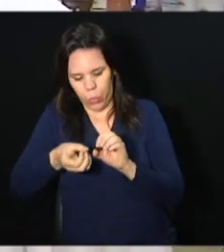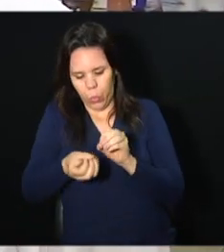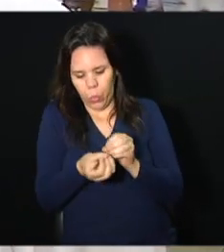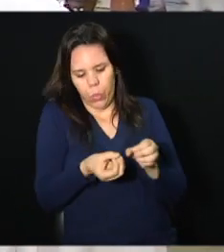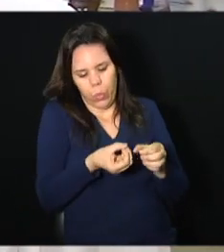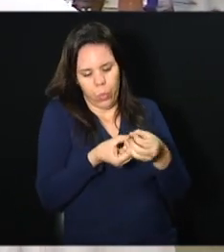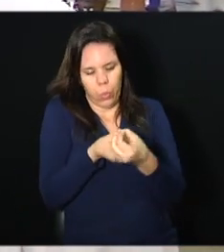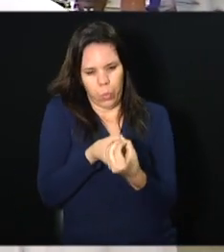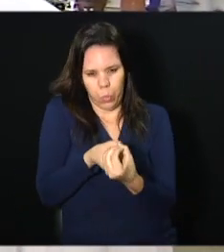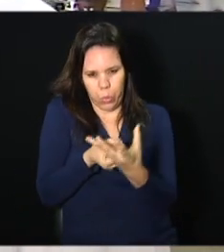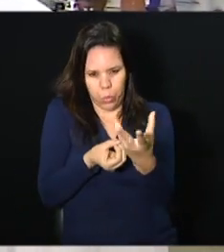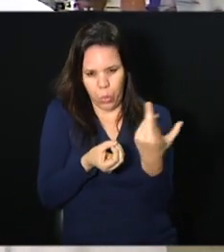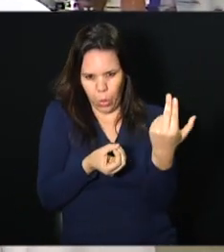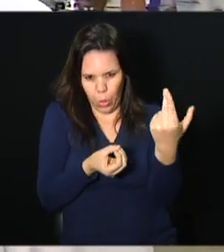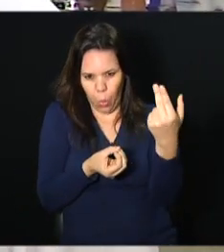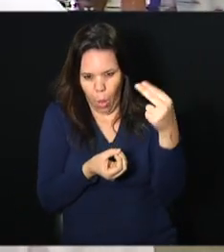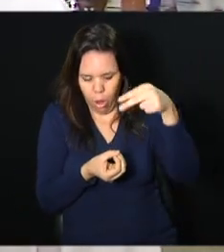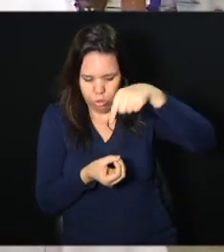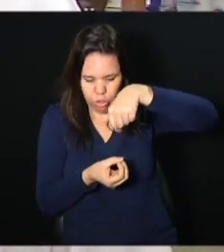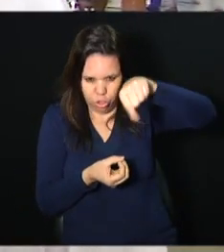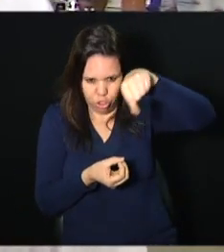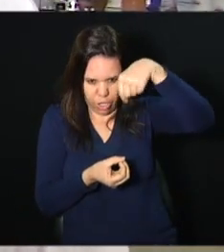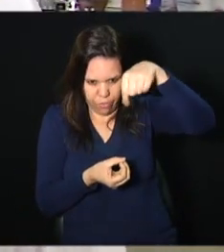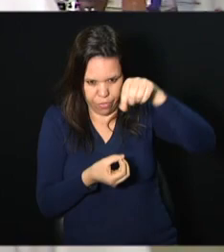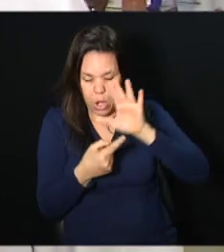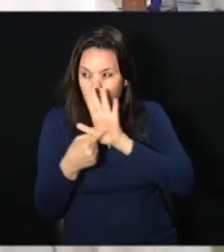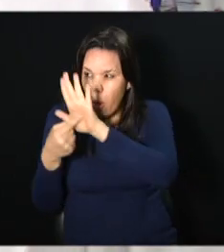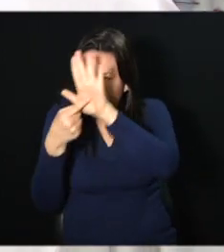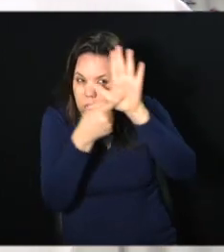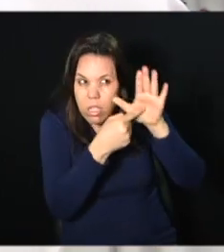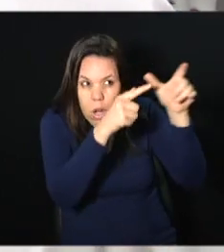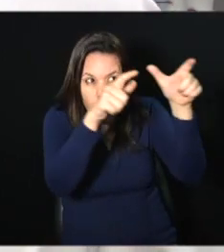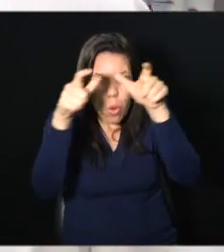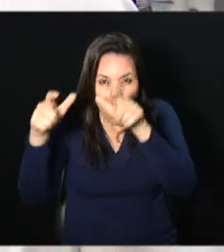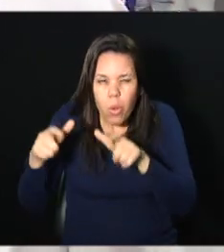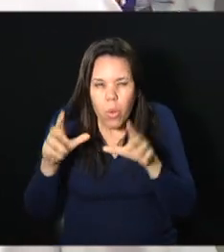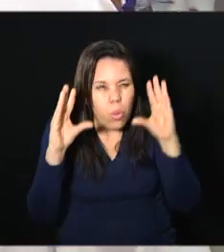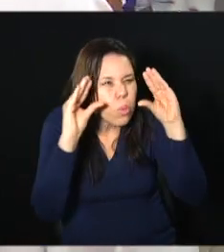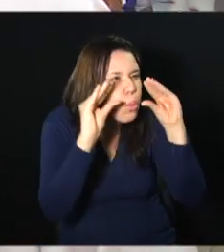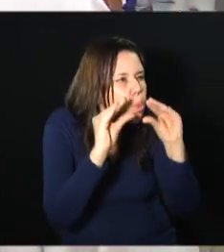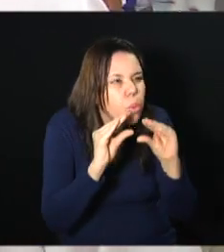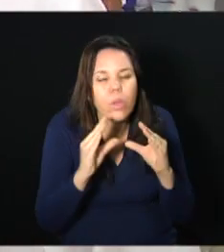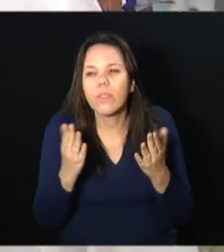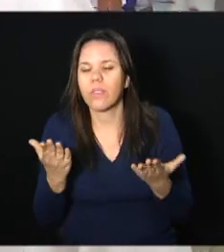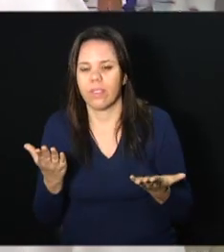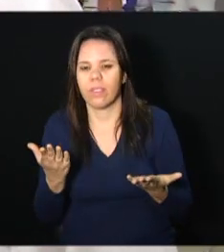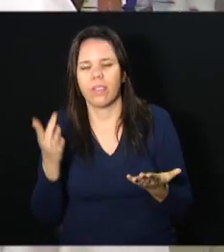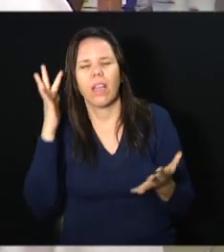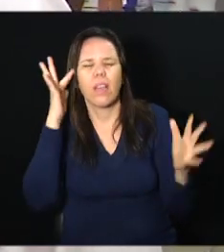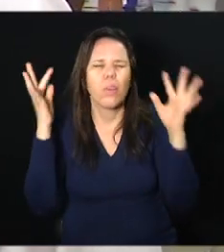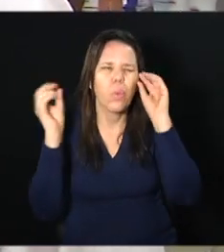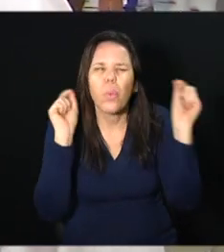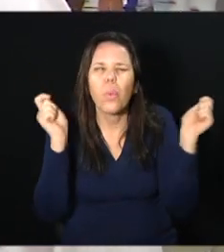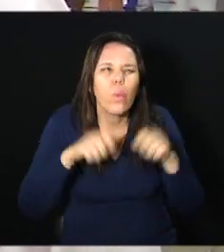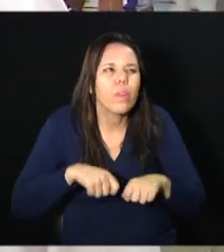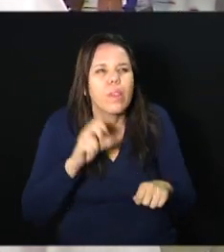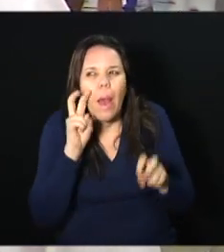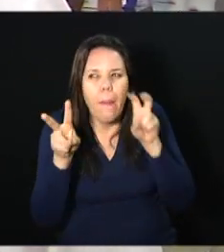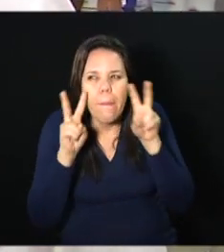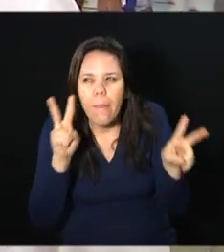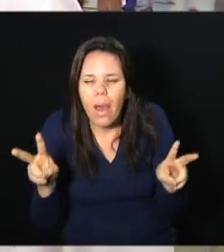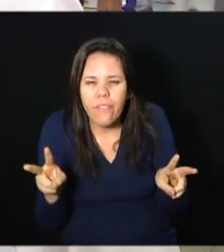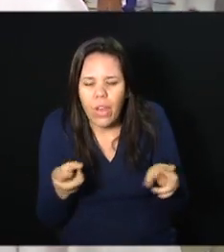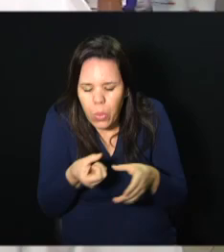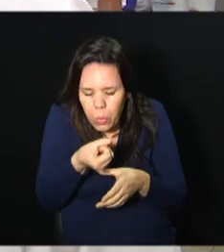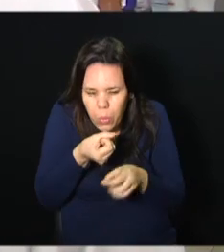chaveiro para mostrar a casa. Aí eu entrei e estava tudo escuro. Então você imagina o que dá para enxergar com uma lanterninha